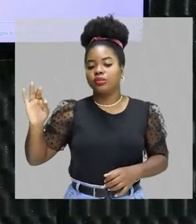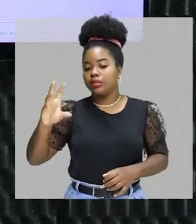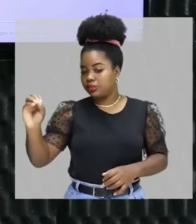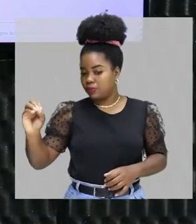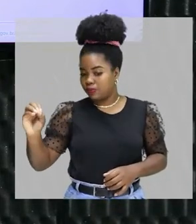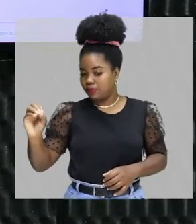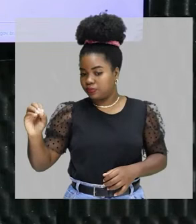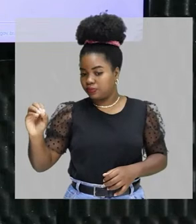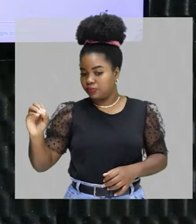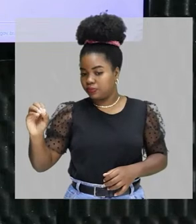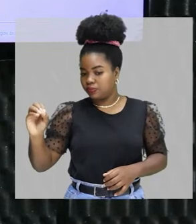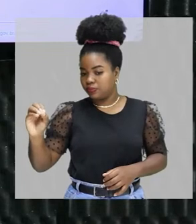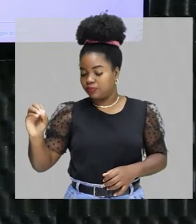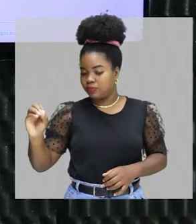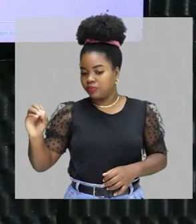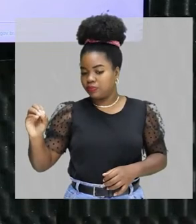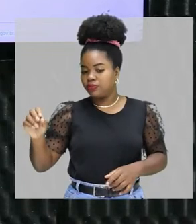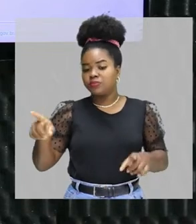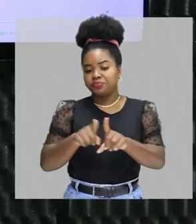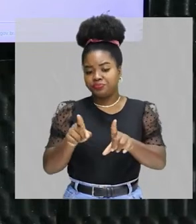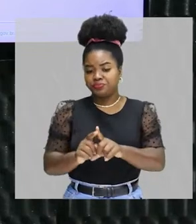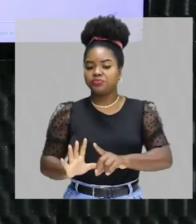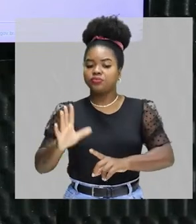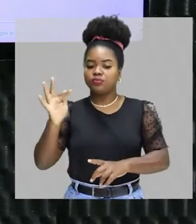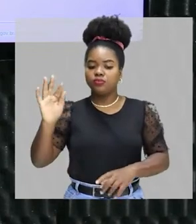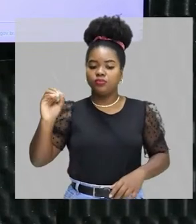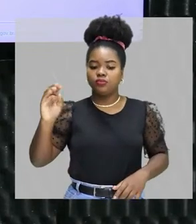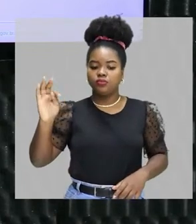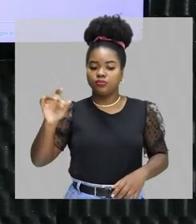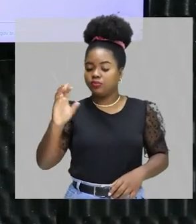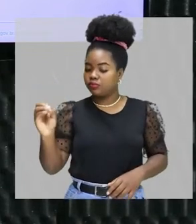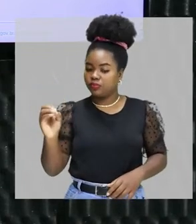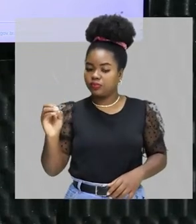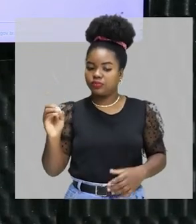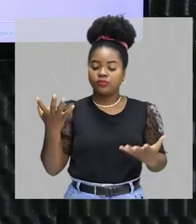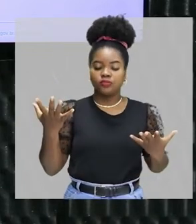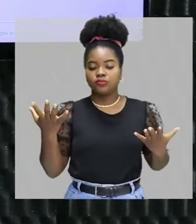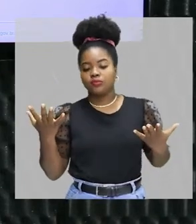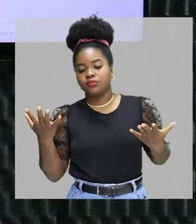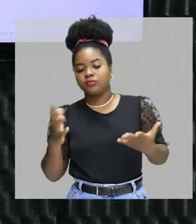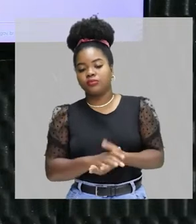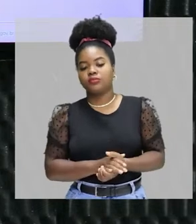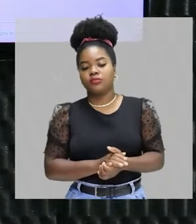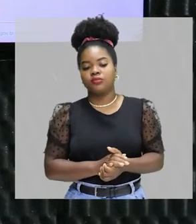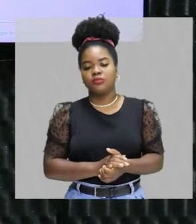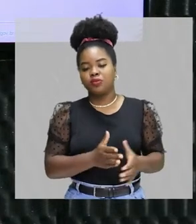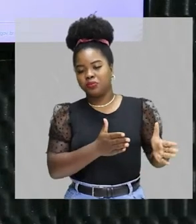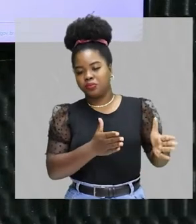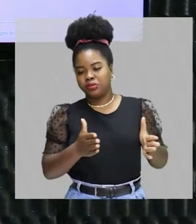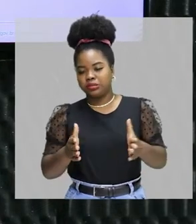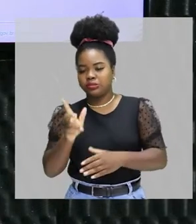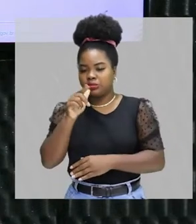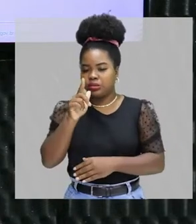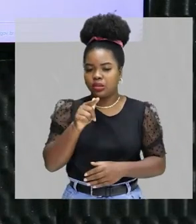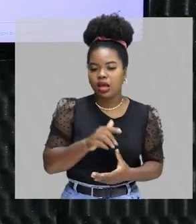Guarda esse termo. Ele vai aparecer também, quando a gente falar de processo de purificação da água, tratamento